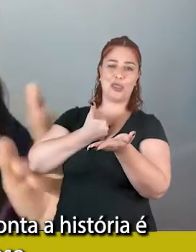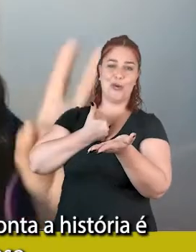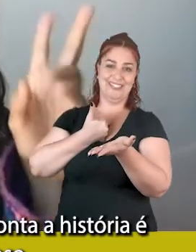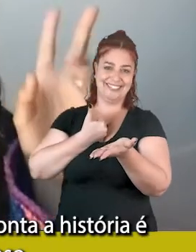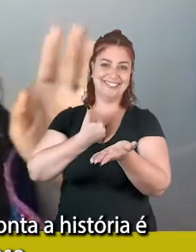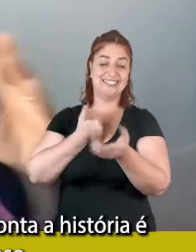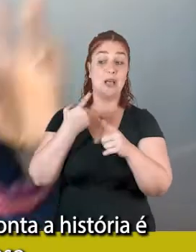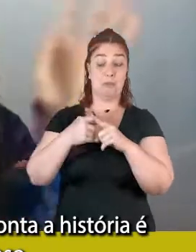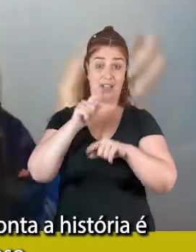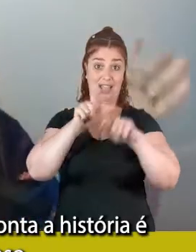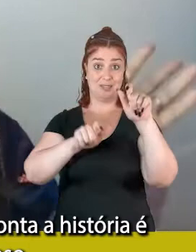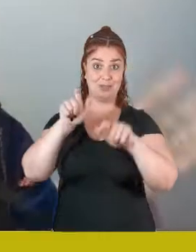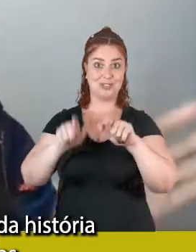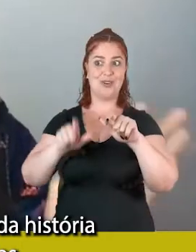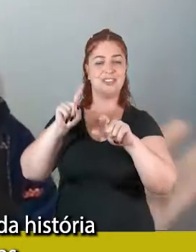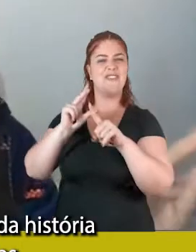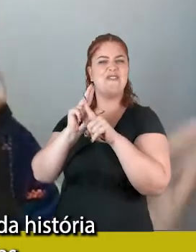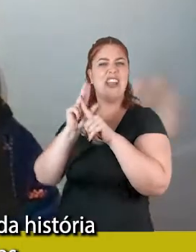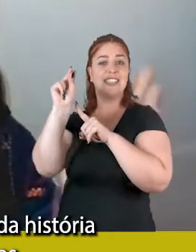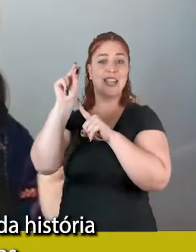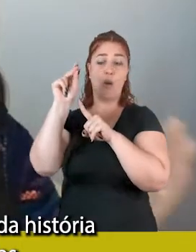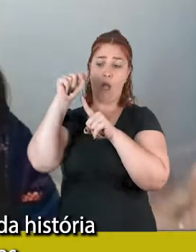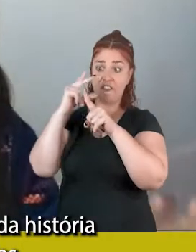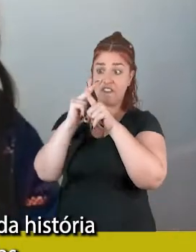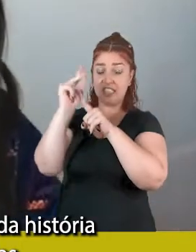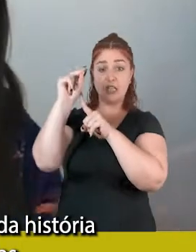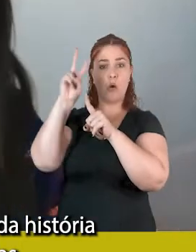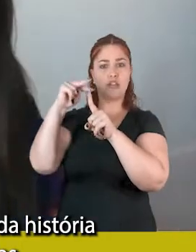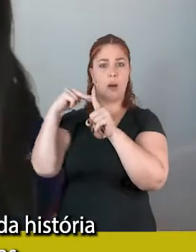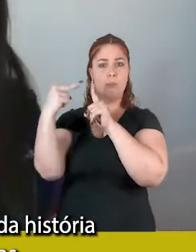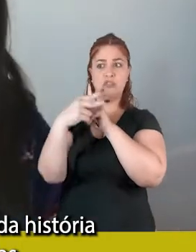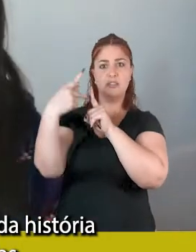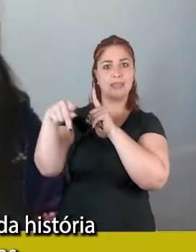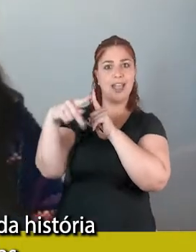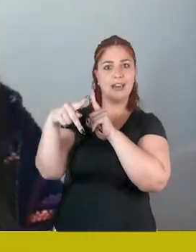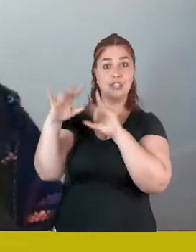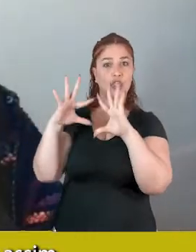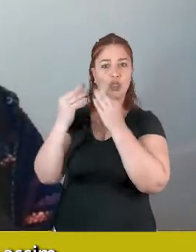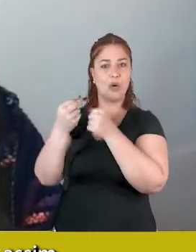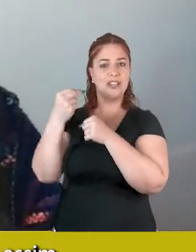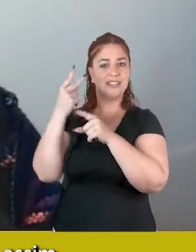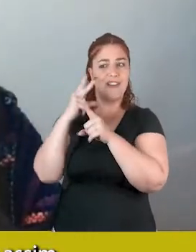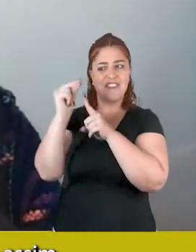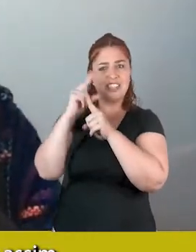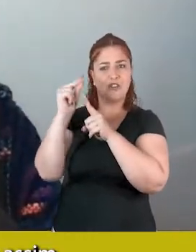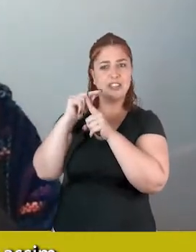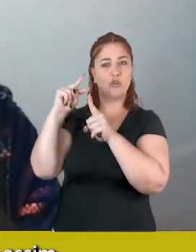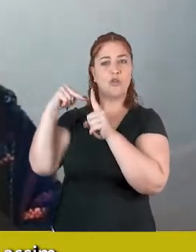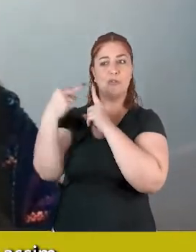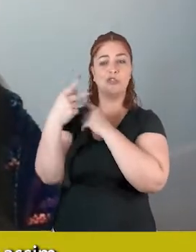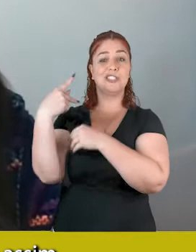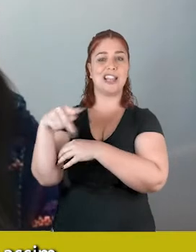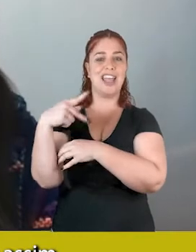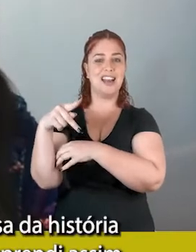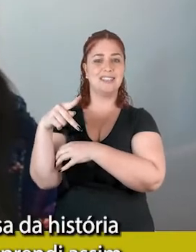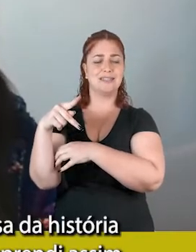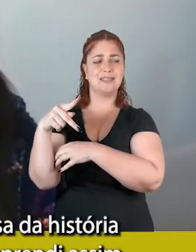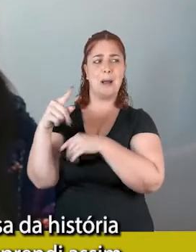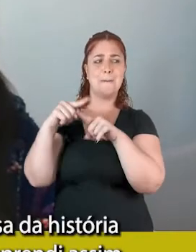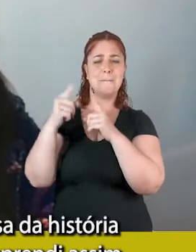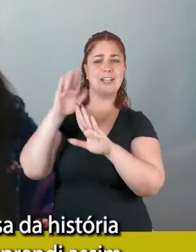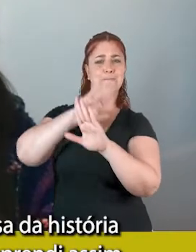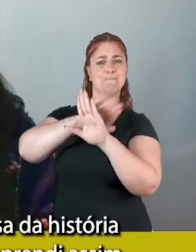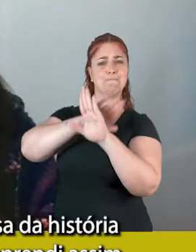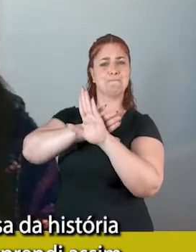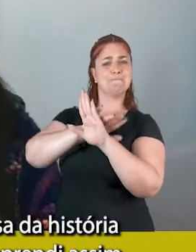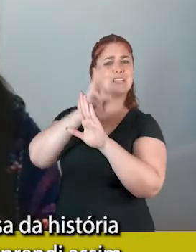o vitorioso, a gente ouve um lado da história, todas as histórias, acho que é sempre assim, mas quando